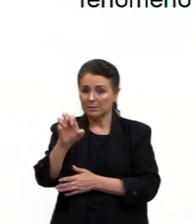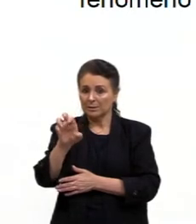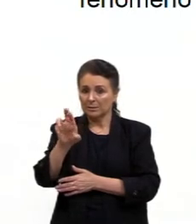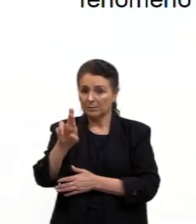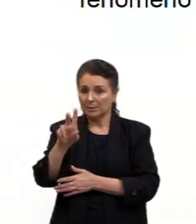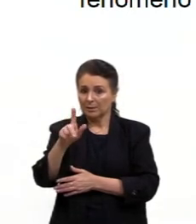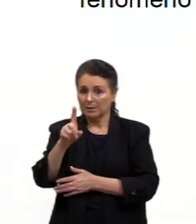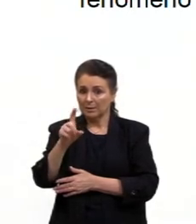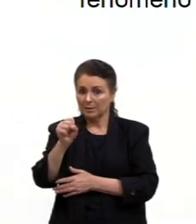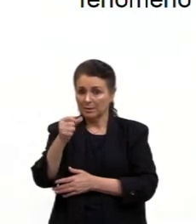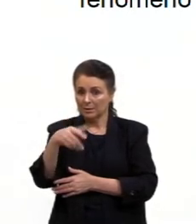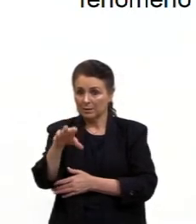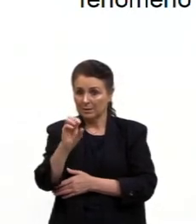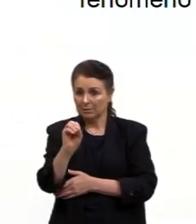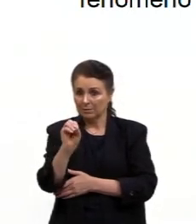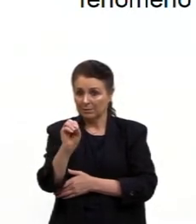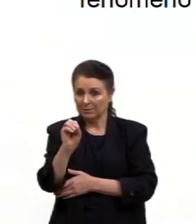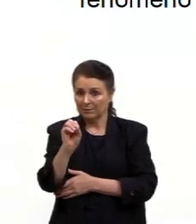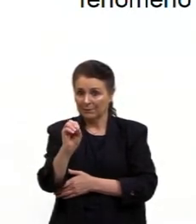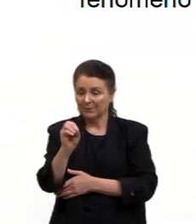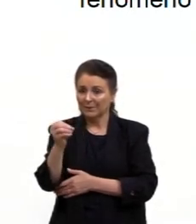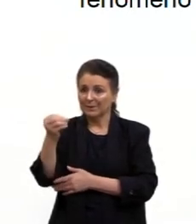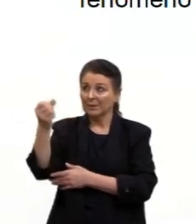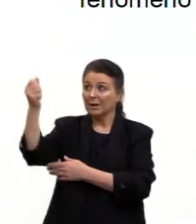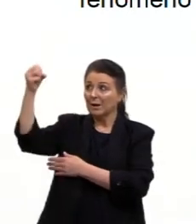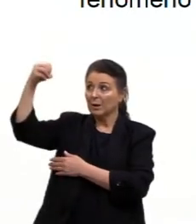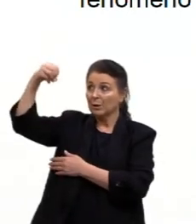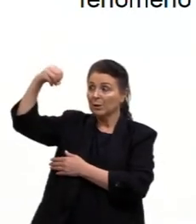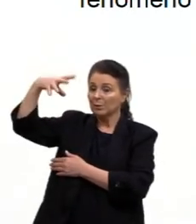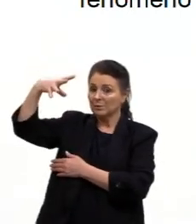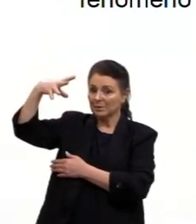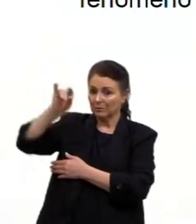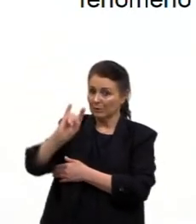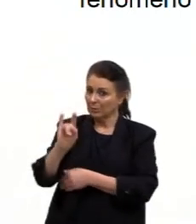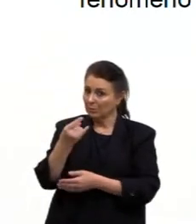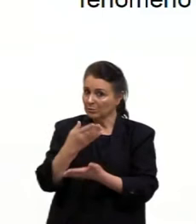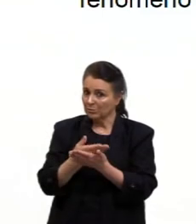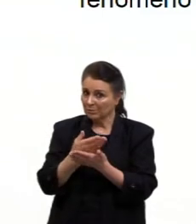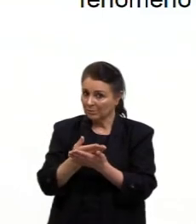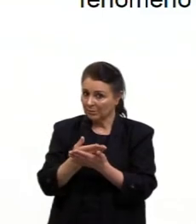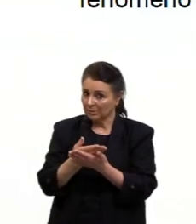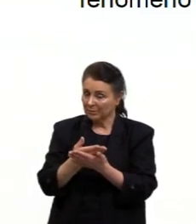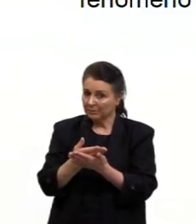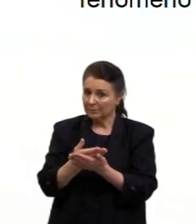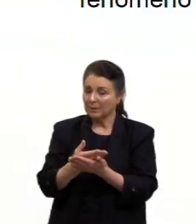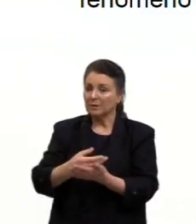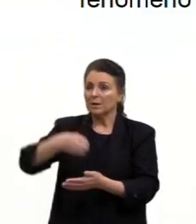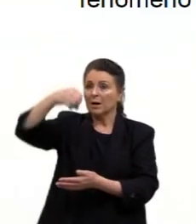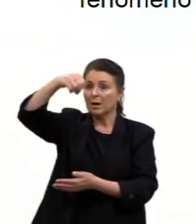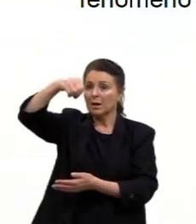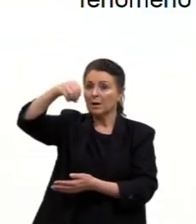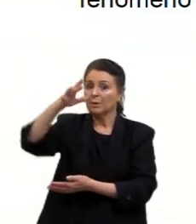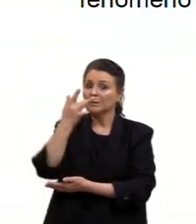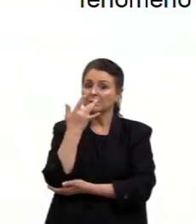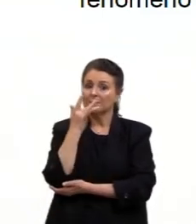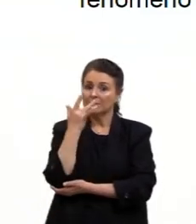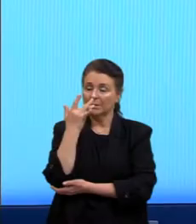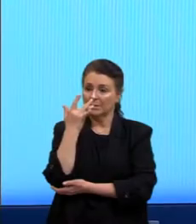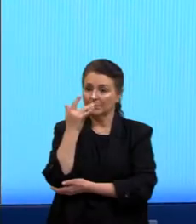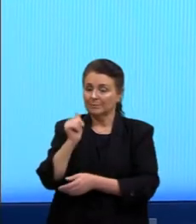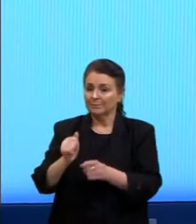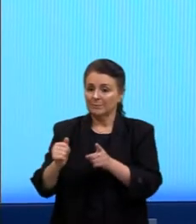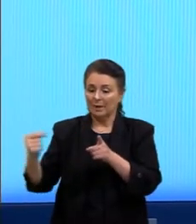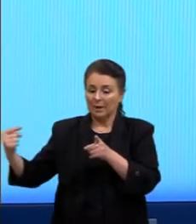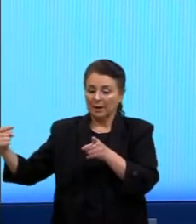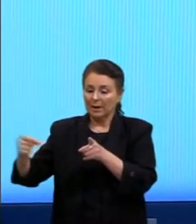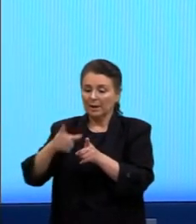dispersão da luz na nossa última aula, certo? Onde a gente tinha a luz branca passando por um